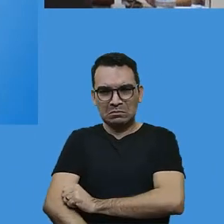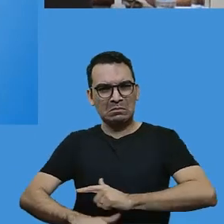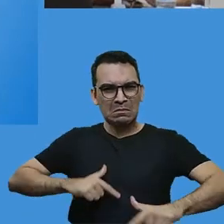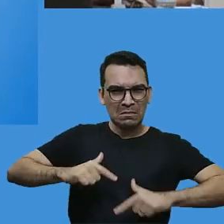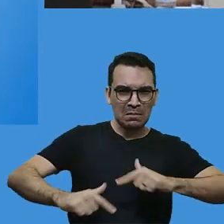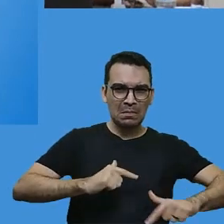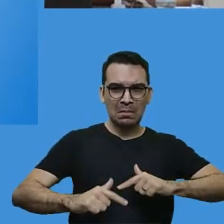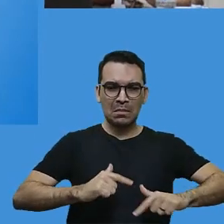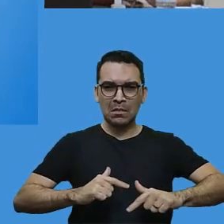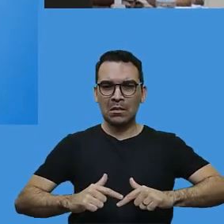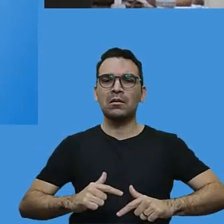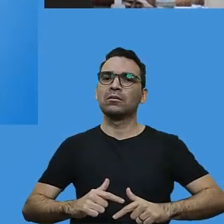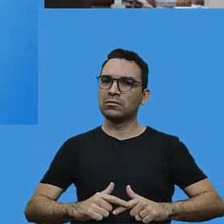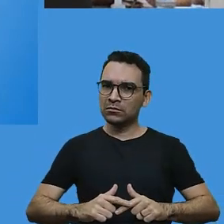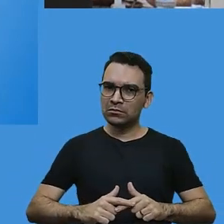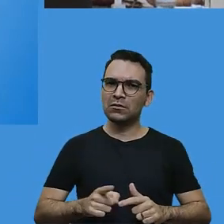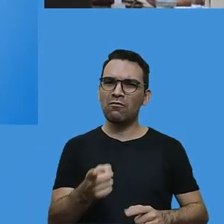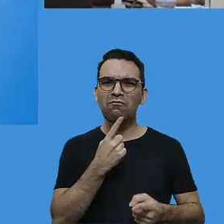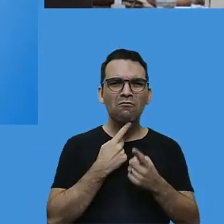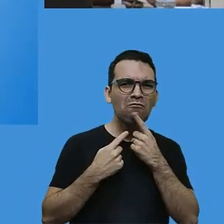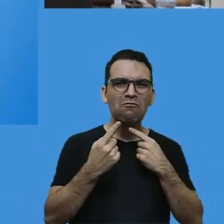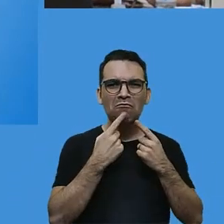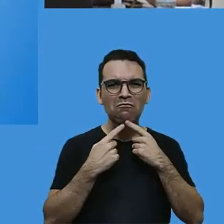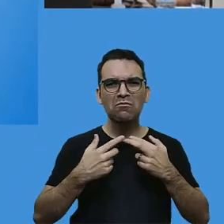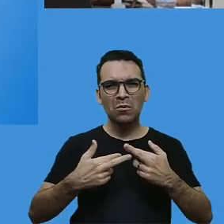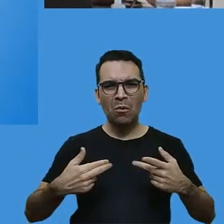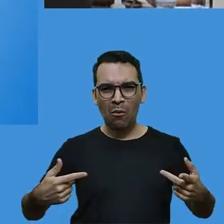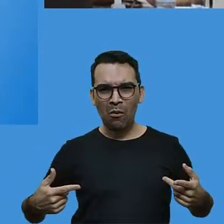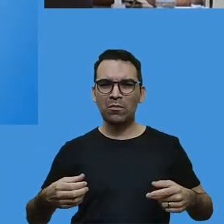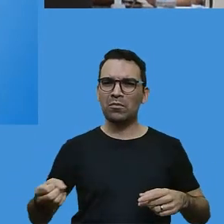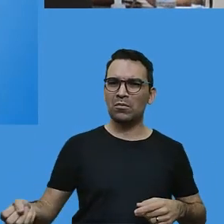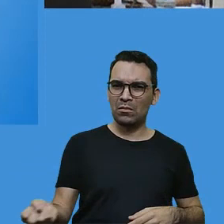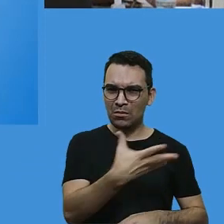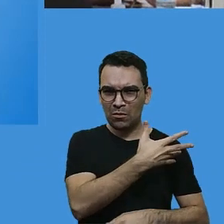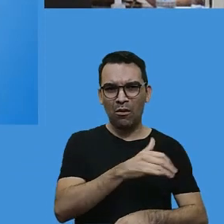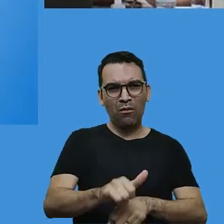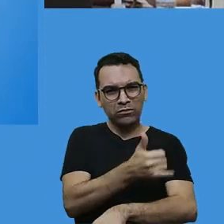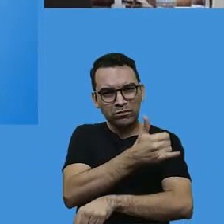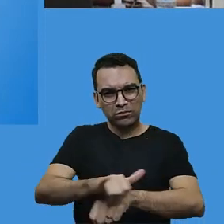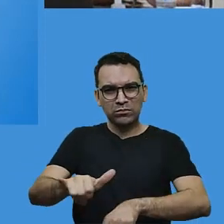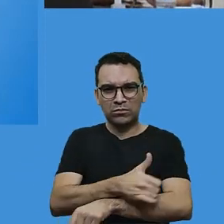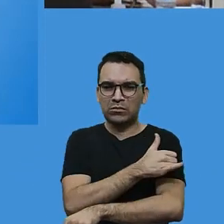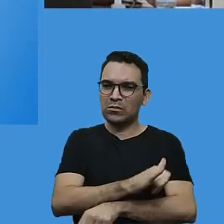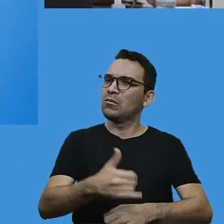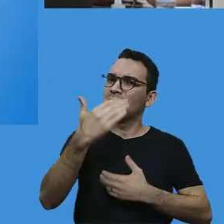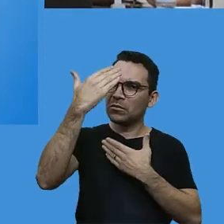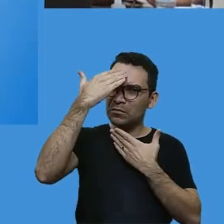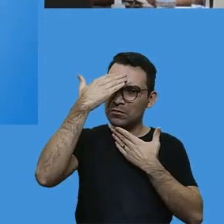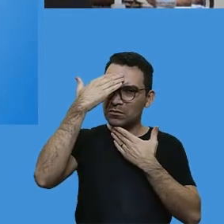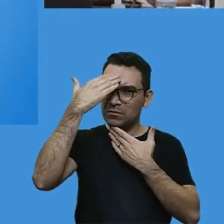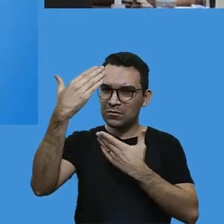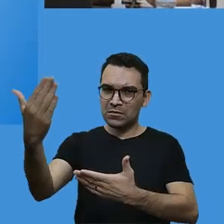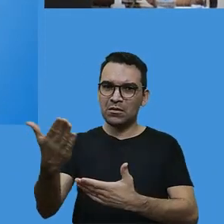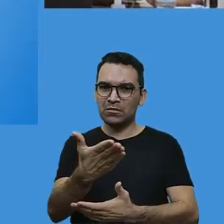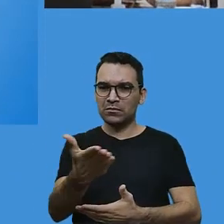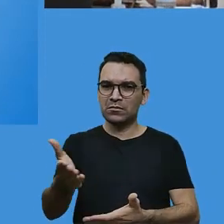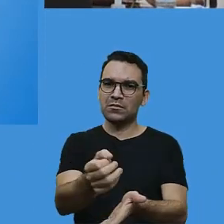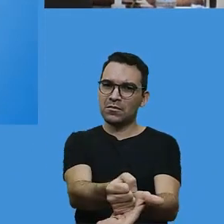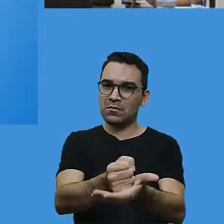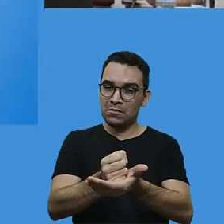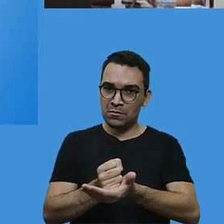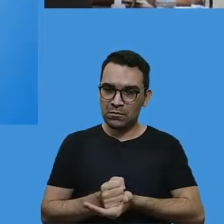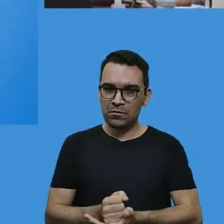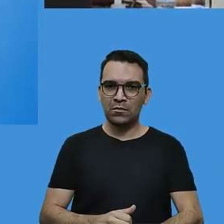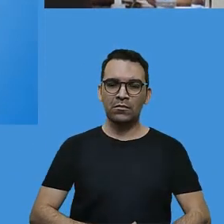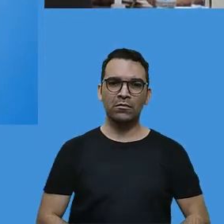atividade preservada, sem ter a sua vontade de fazer a diferença para as crianças nesse período que estamos à